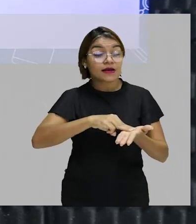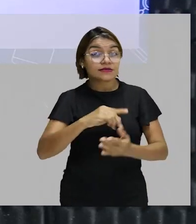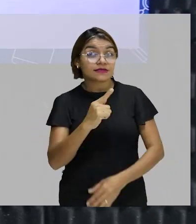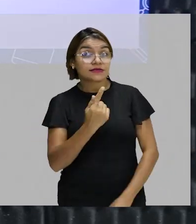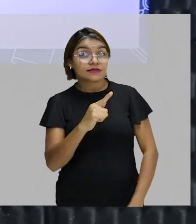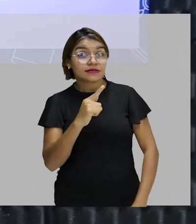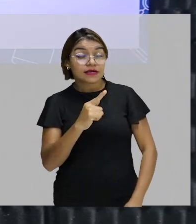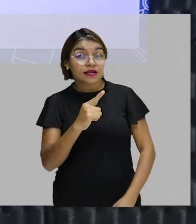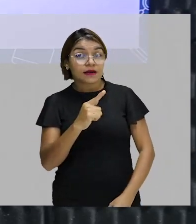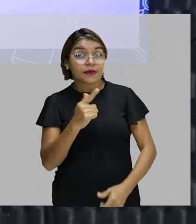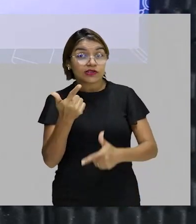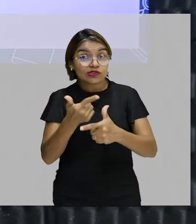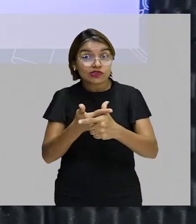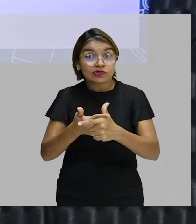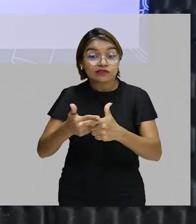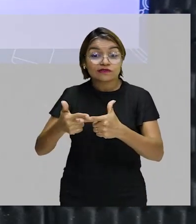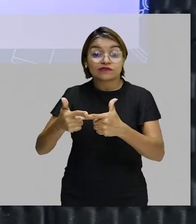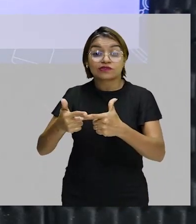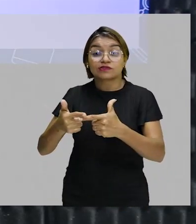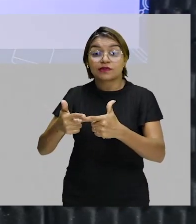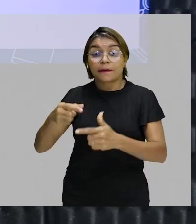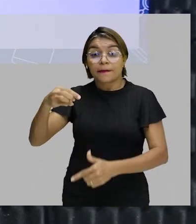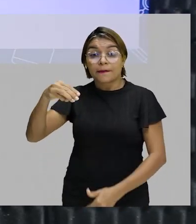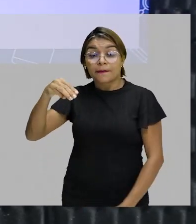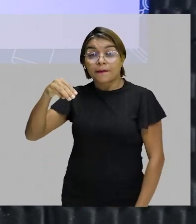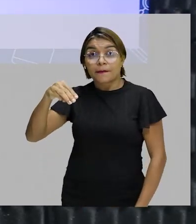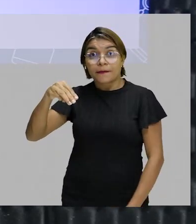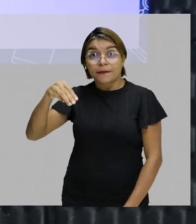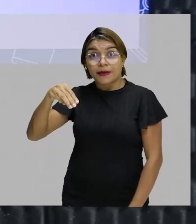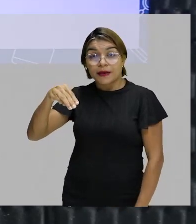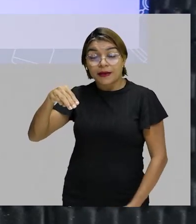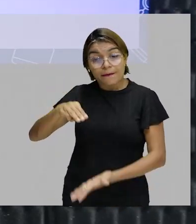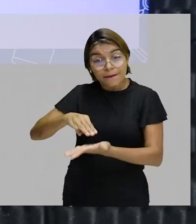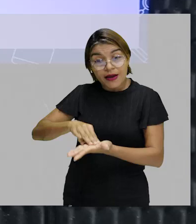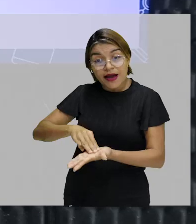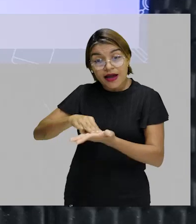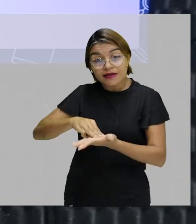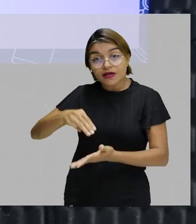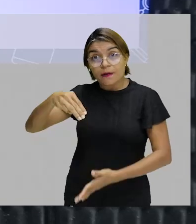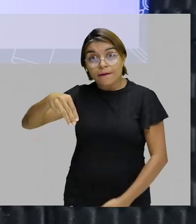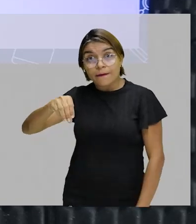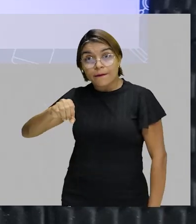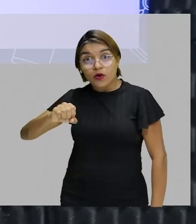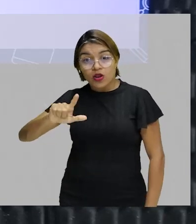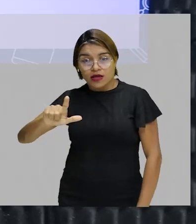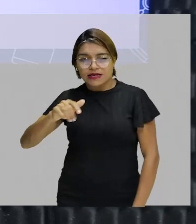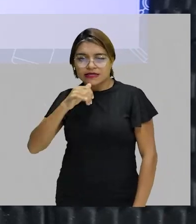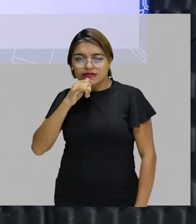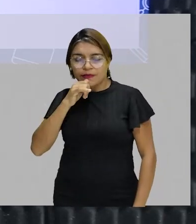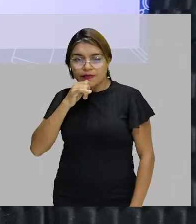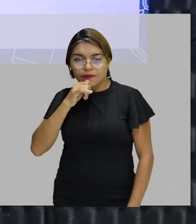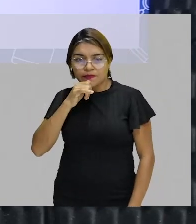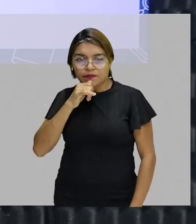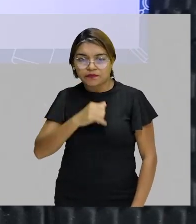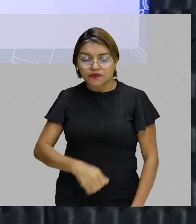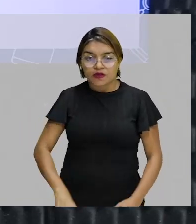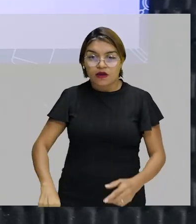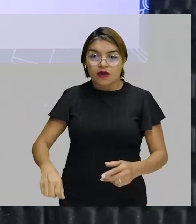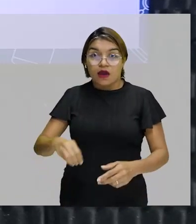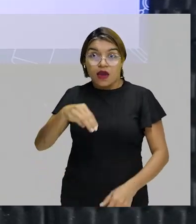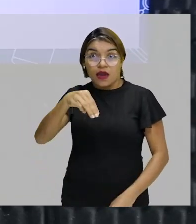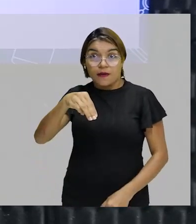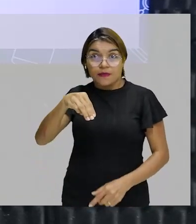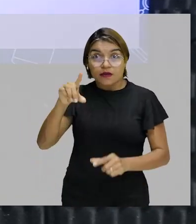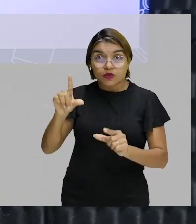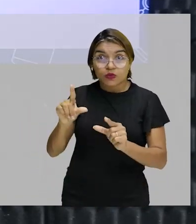dividido pela massa molar. O M dividido pelo M. Show de bola? Então,